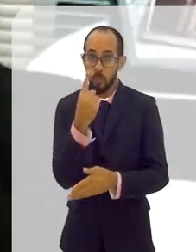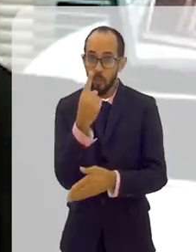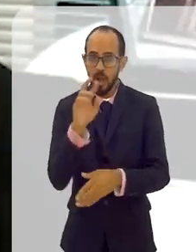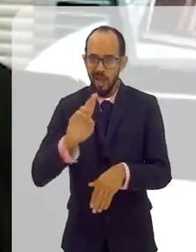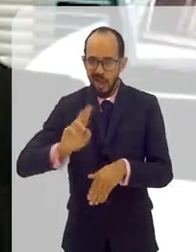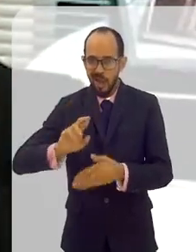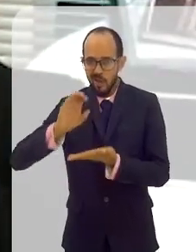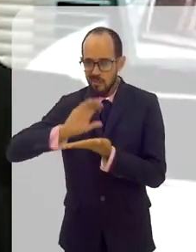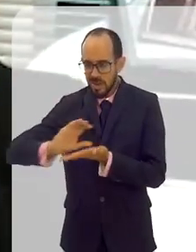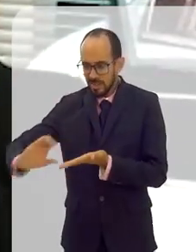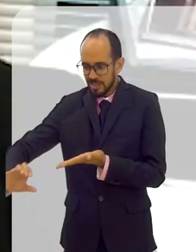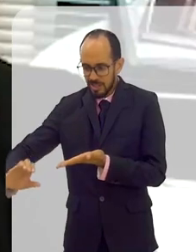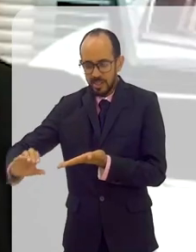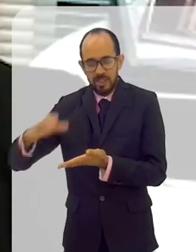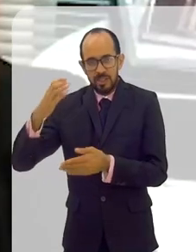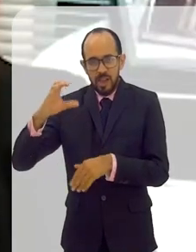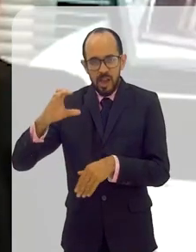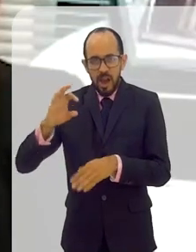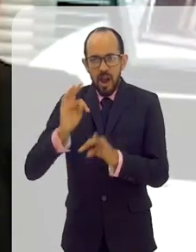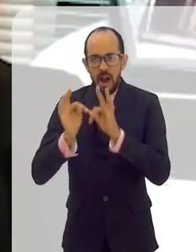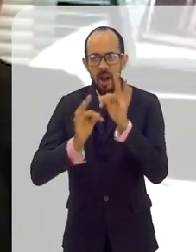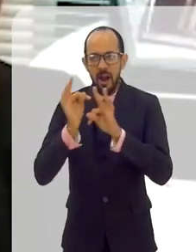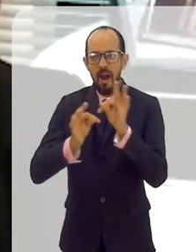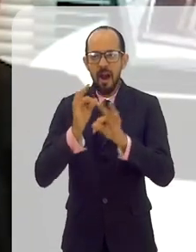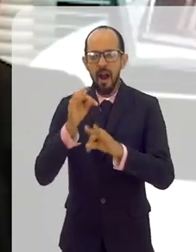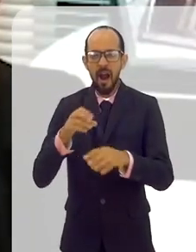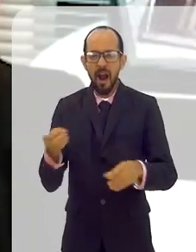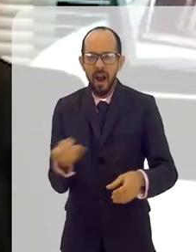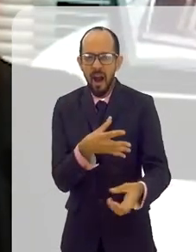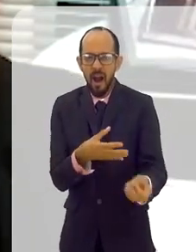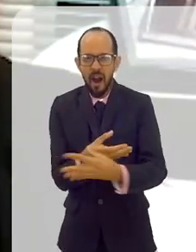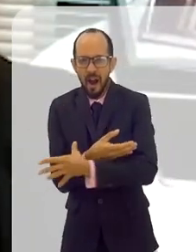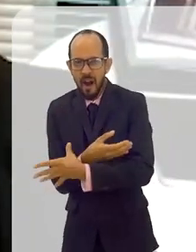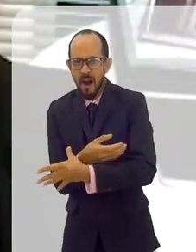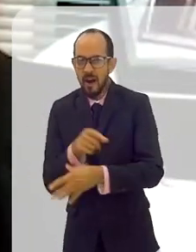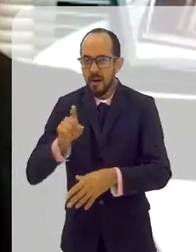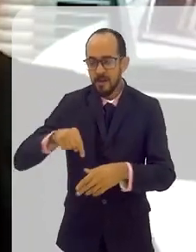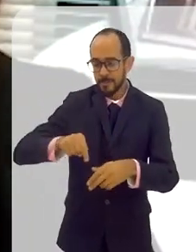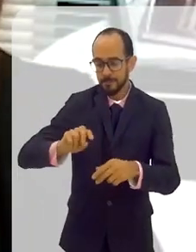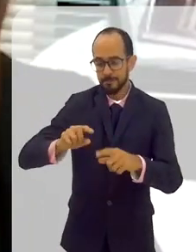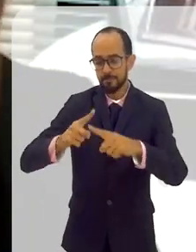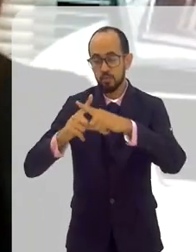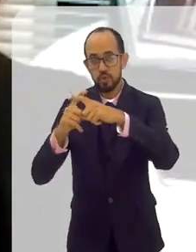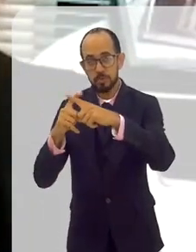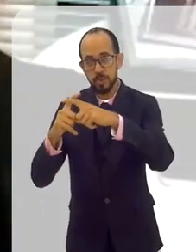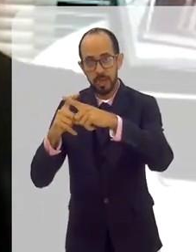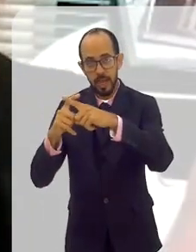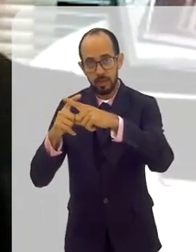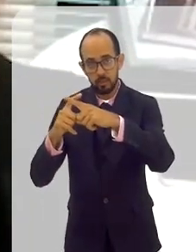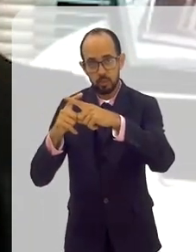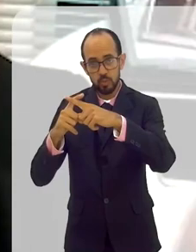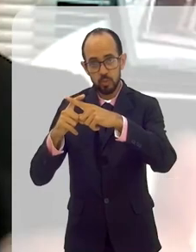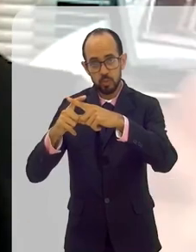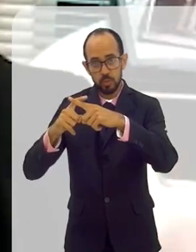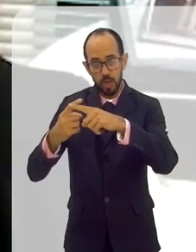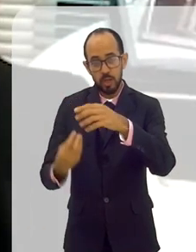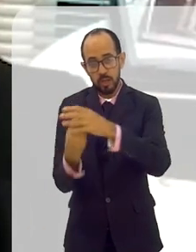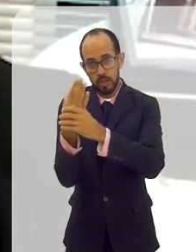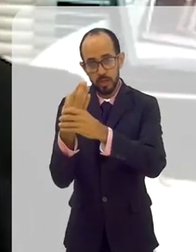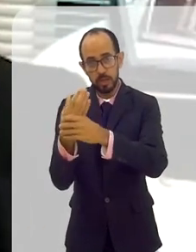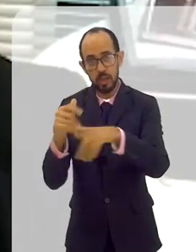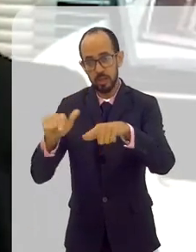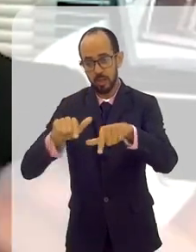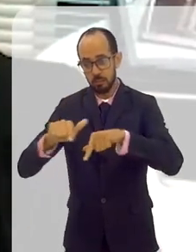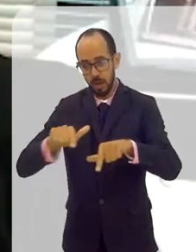Cada real que é investido em ciência e tecnologia e inovação é multiplicado. Gera emprego, gera